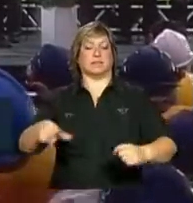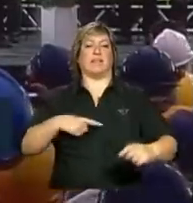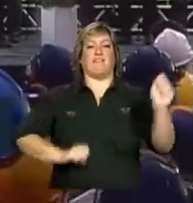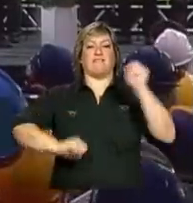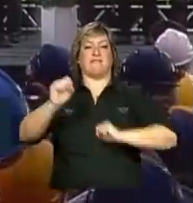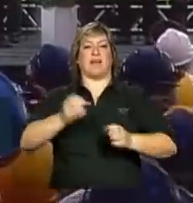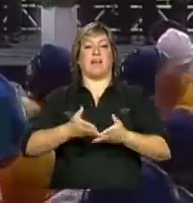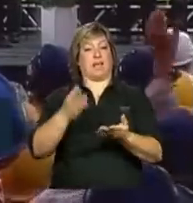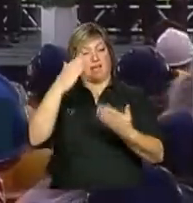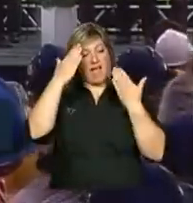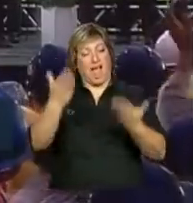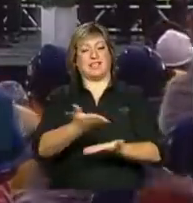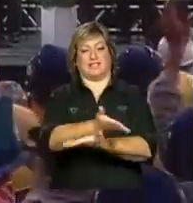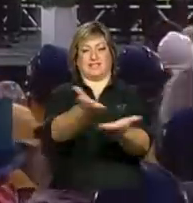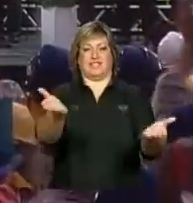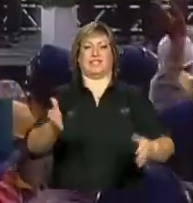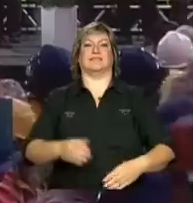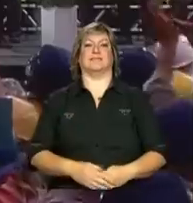graças a vocês